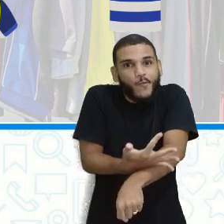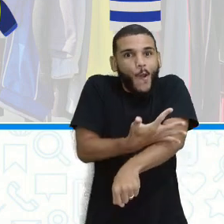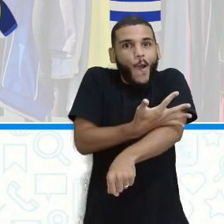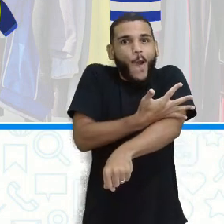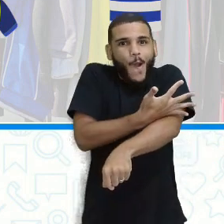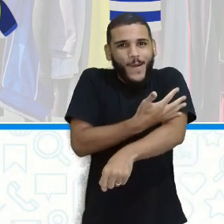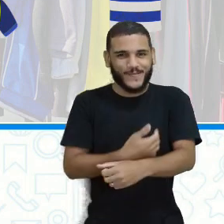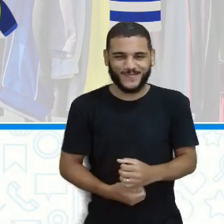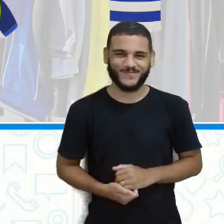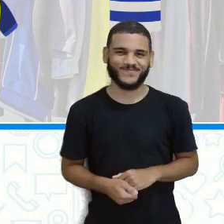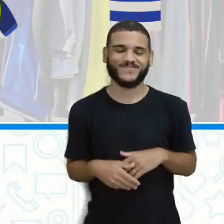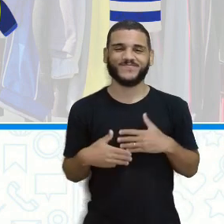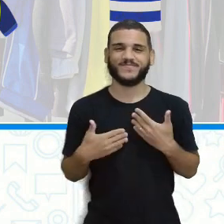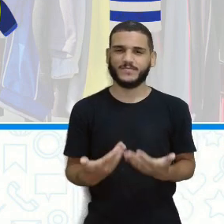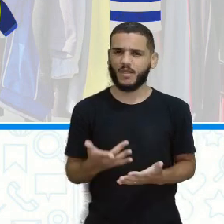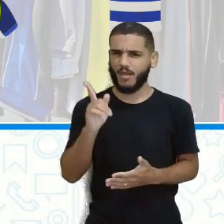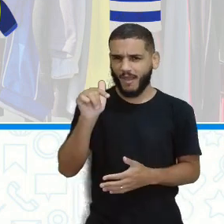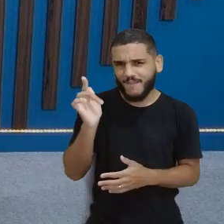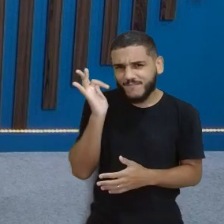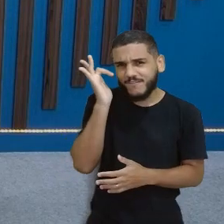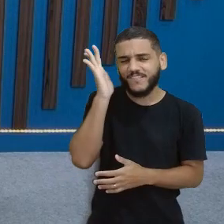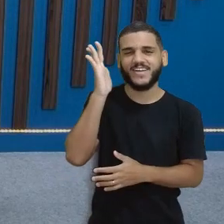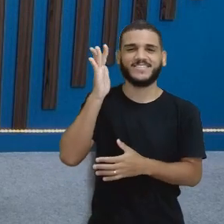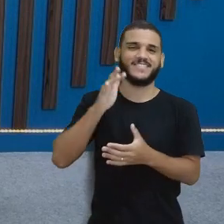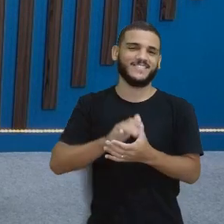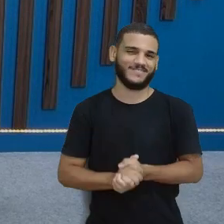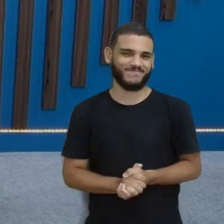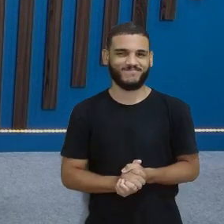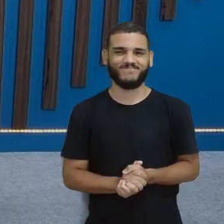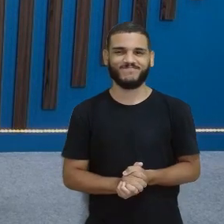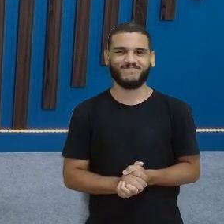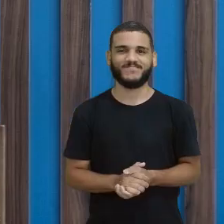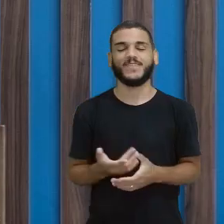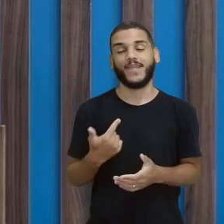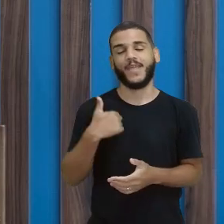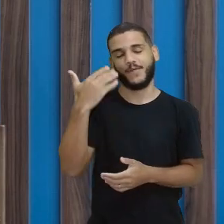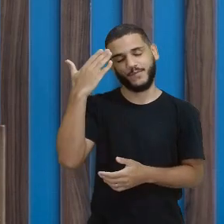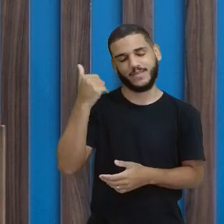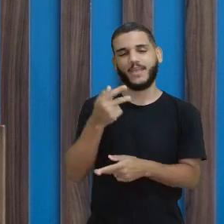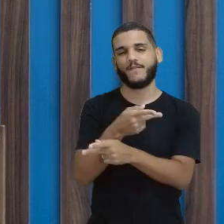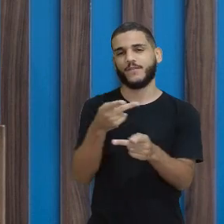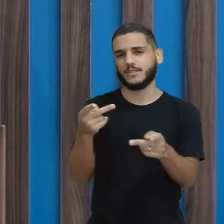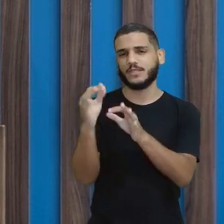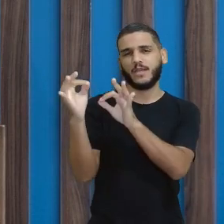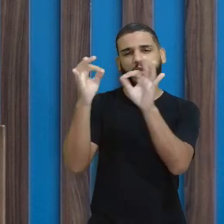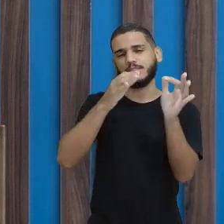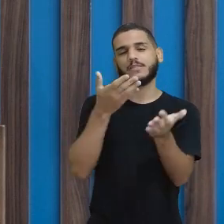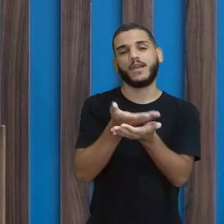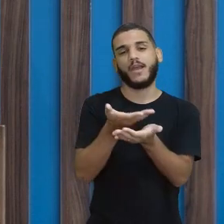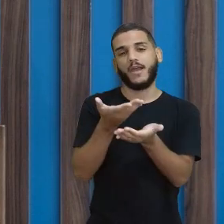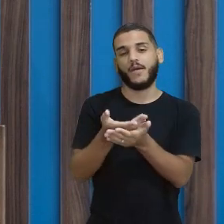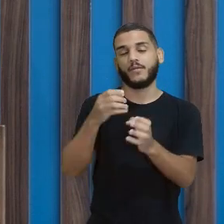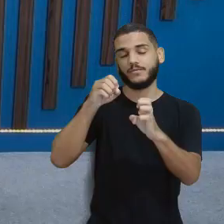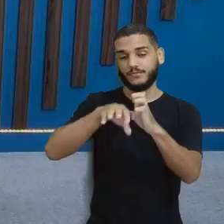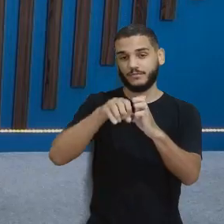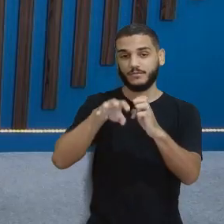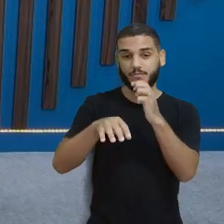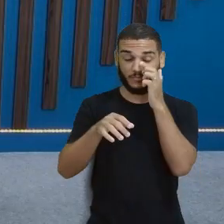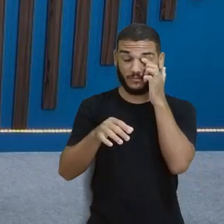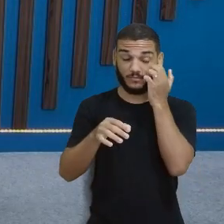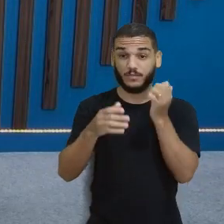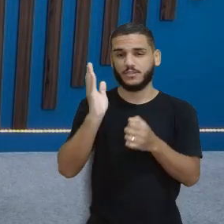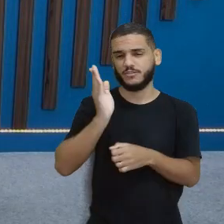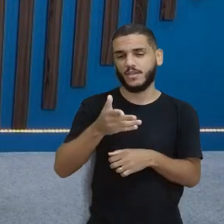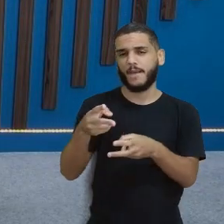emoção. E aí, ficou fácil nesse segundo estrofe, né? Tenho certeza que vocês que assistem a aula do Educa Recife já